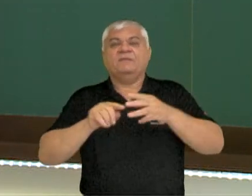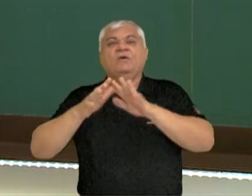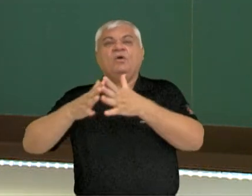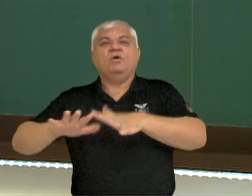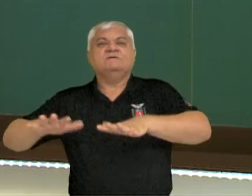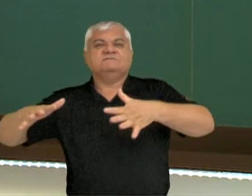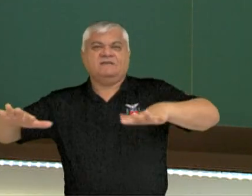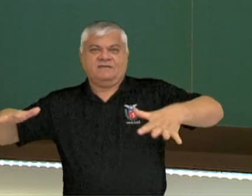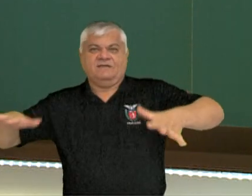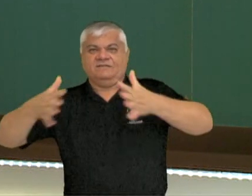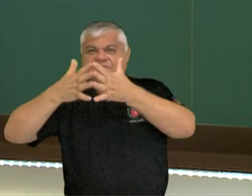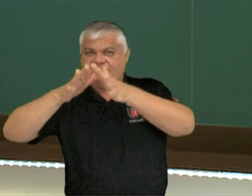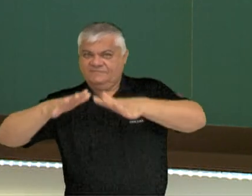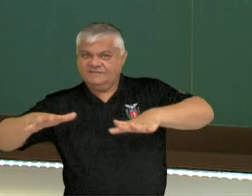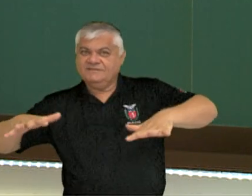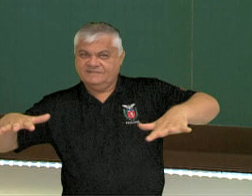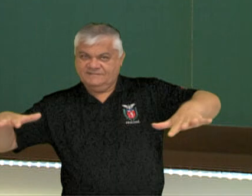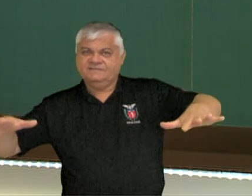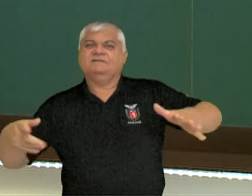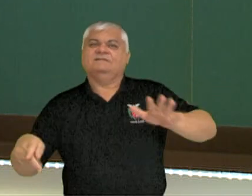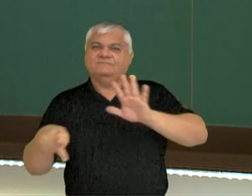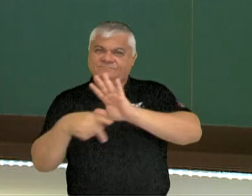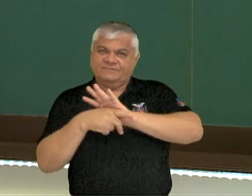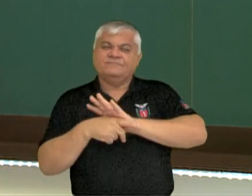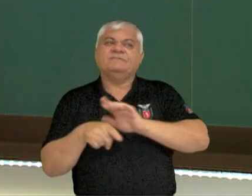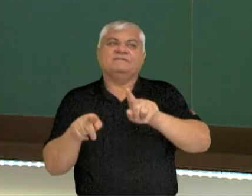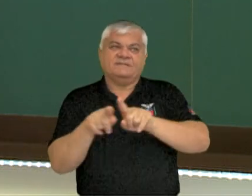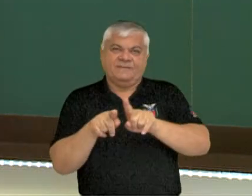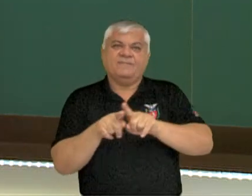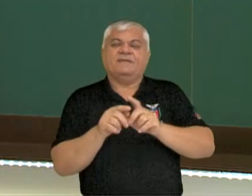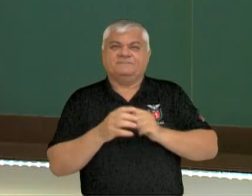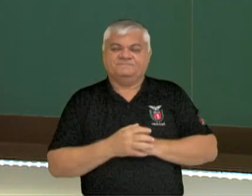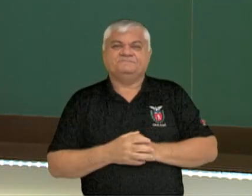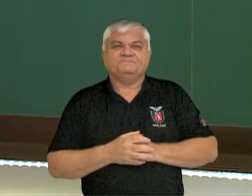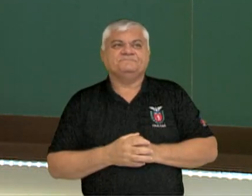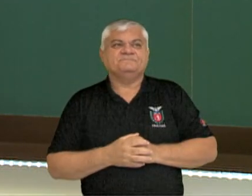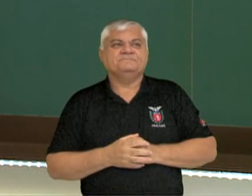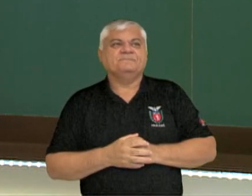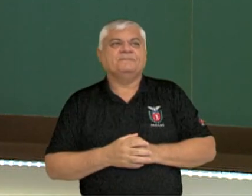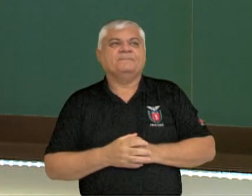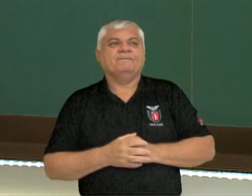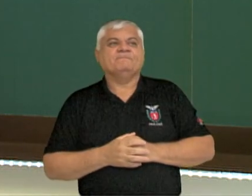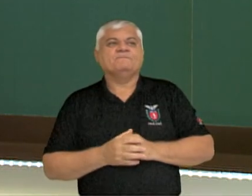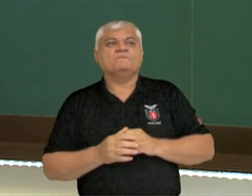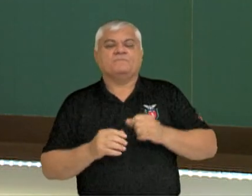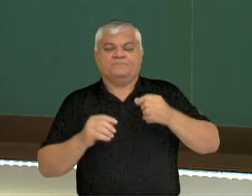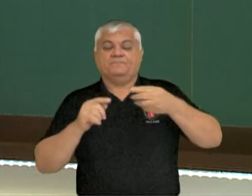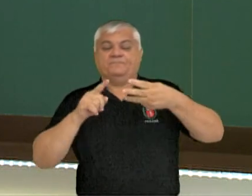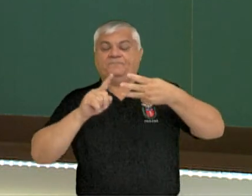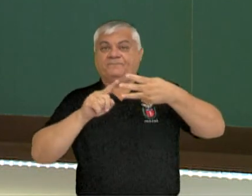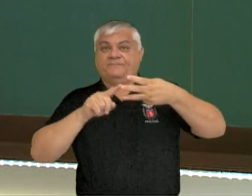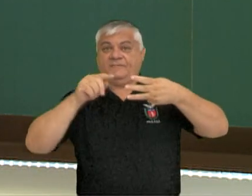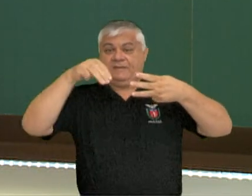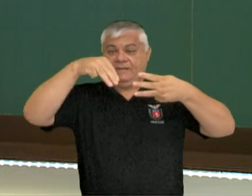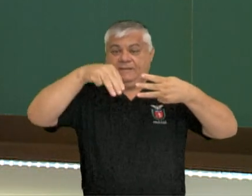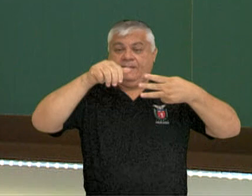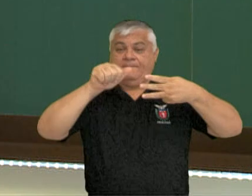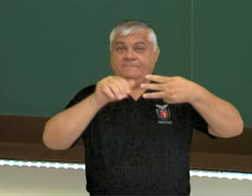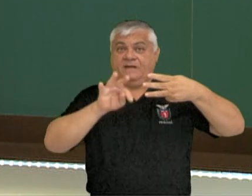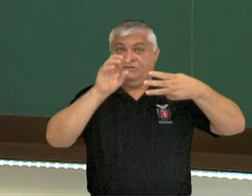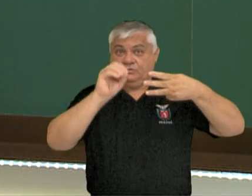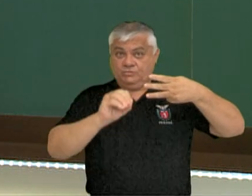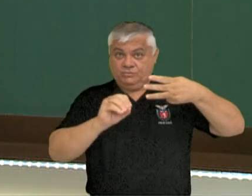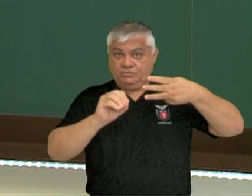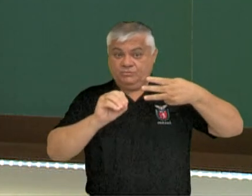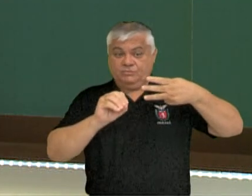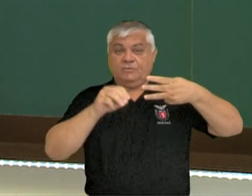que é a parte que fica lá no fundo dos oceanos, antes de chegar na outra camada, que é o manto. O manto é